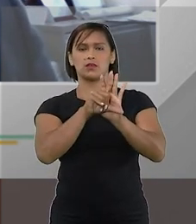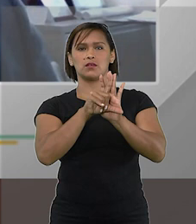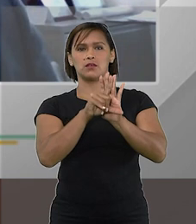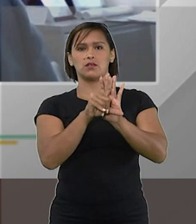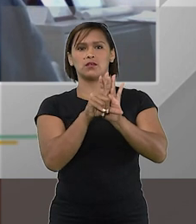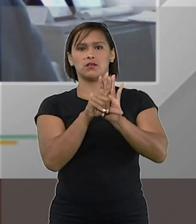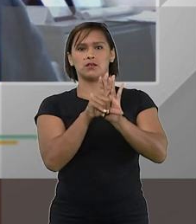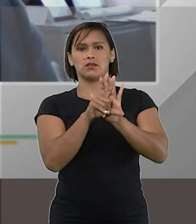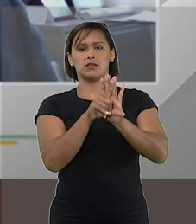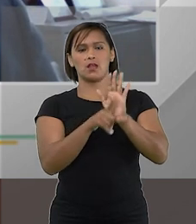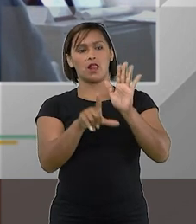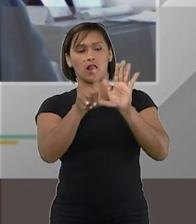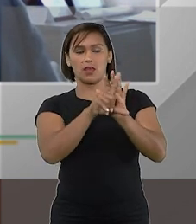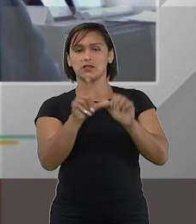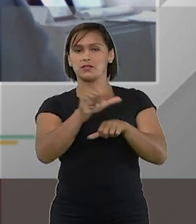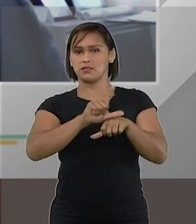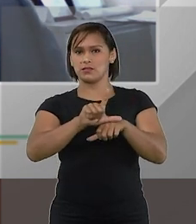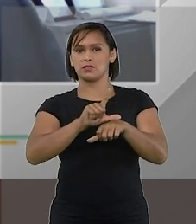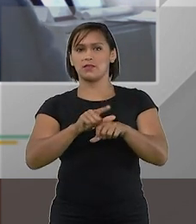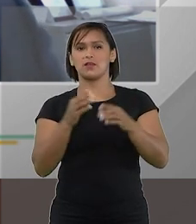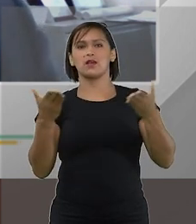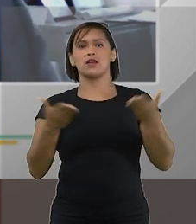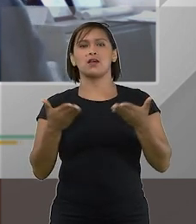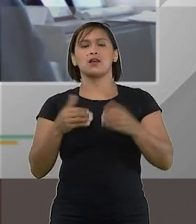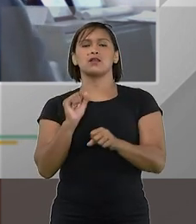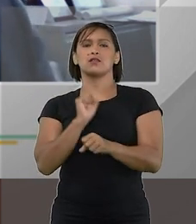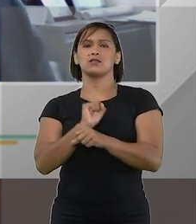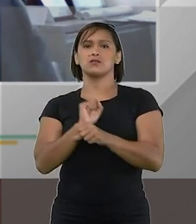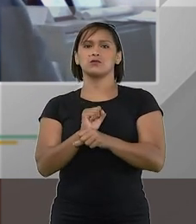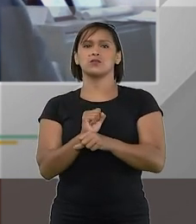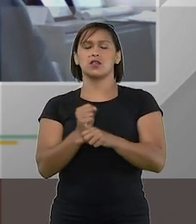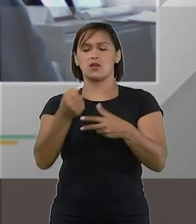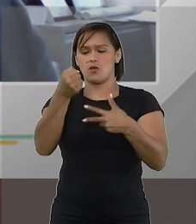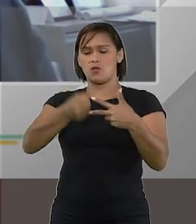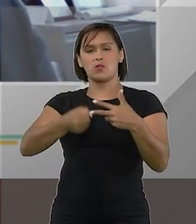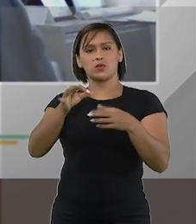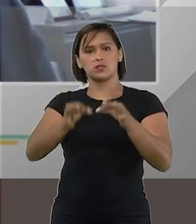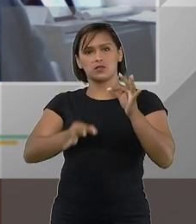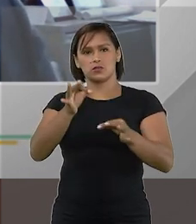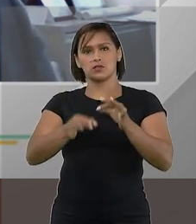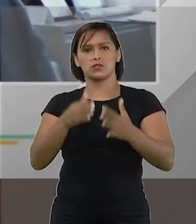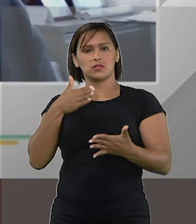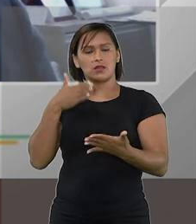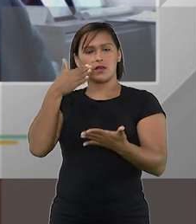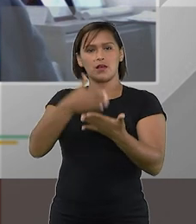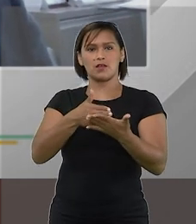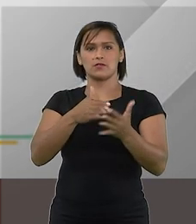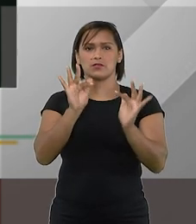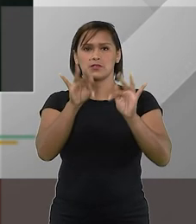decidido isso em termos legislativos agora vamos esperar o poder judiciário definir